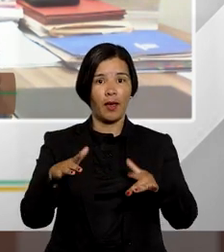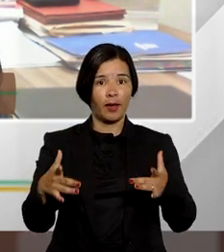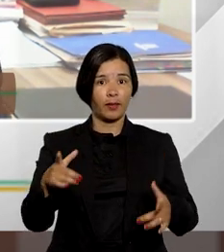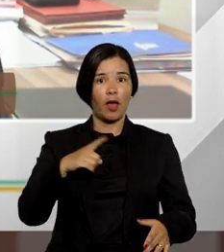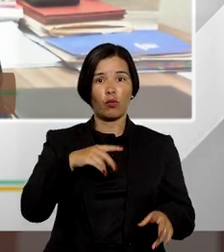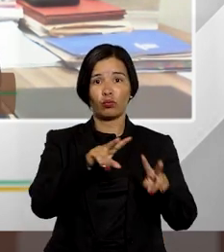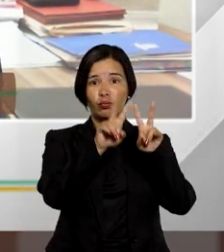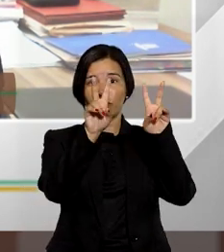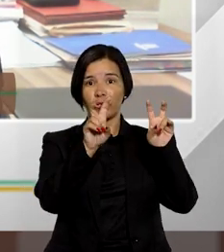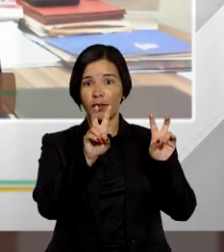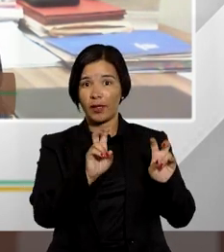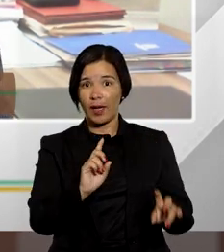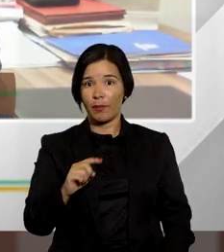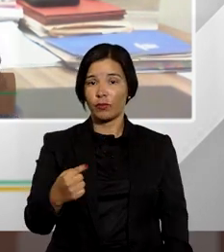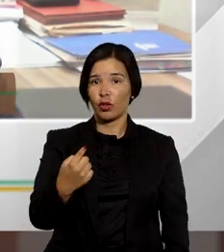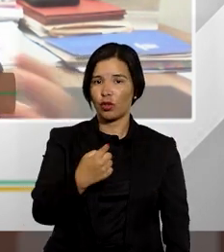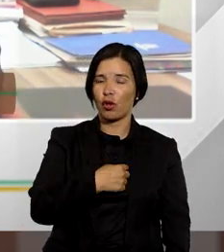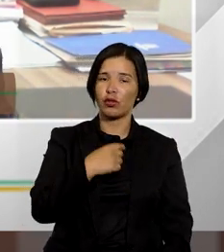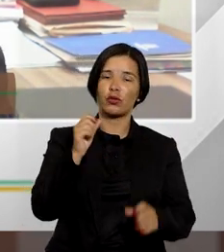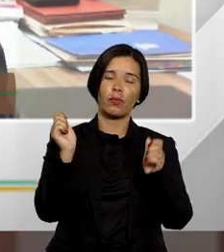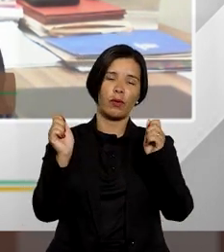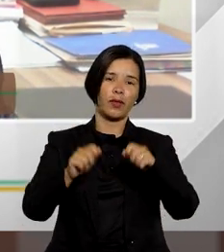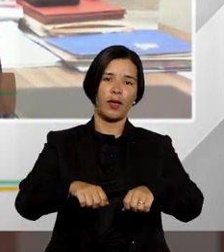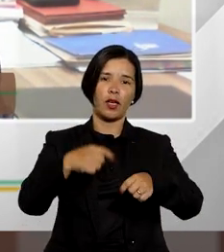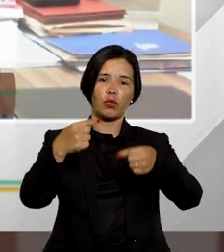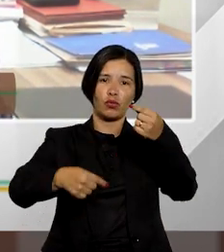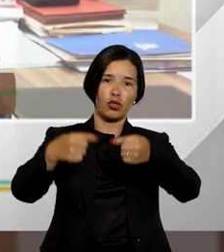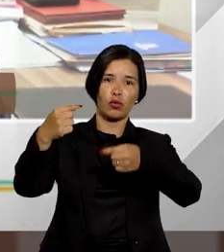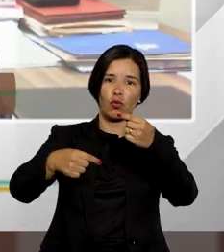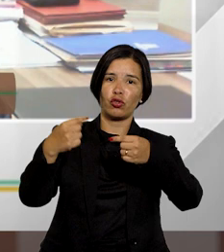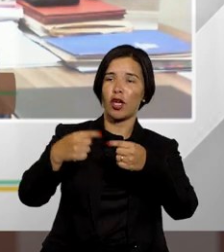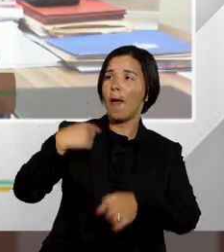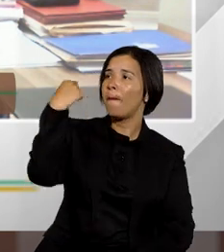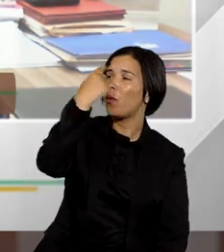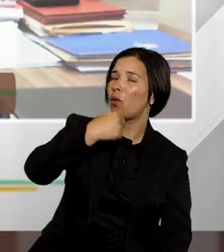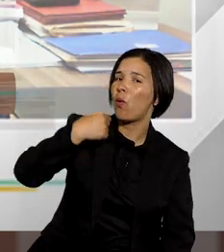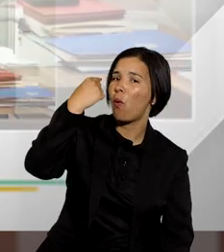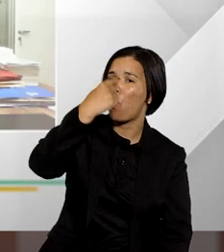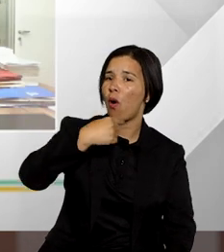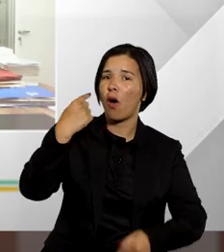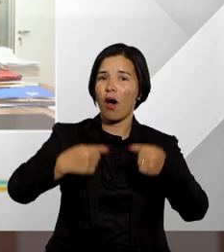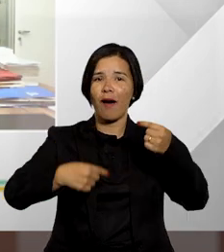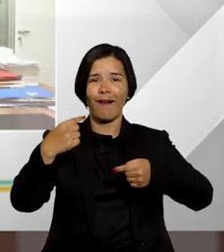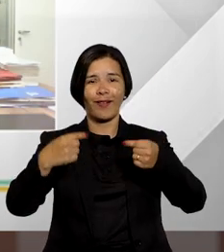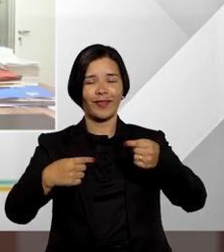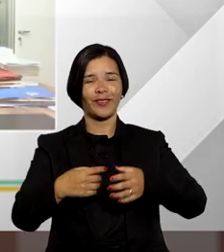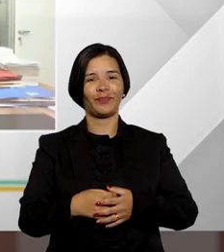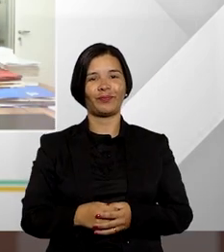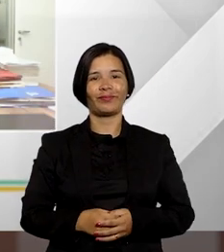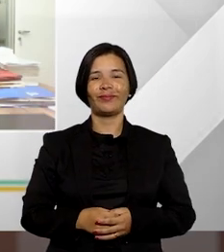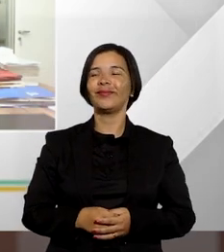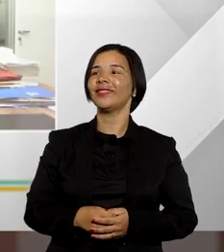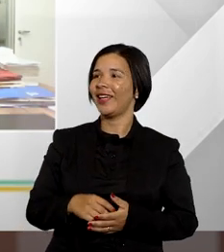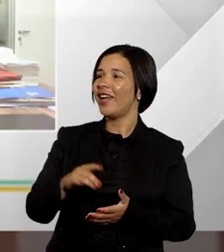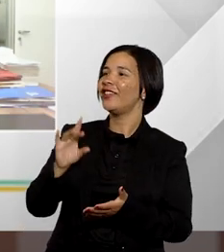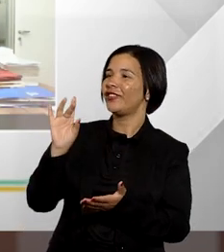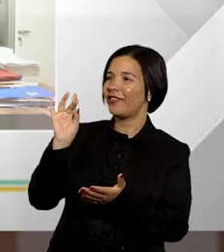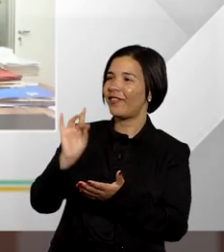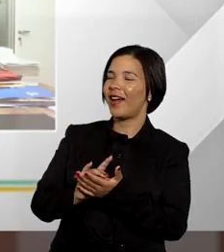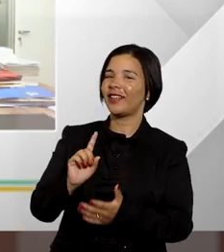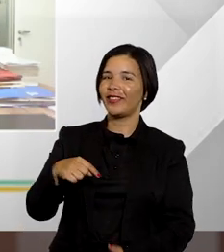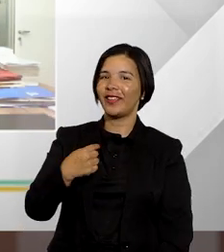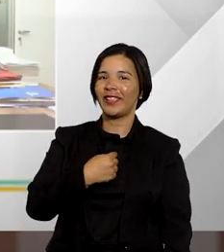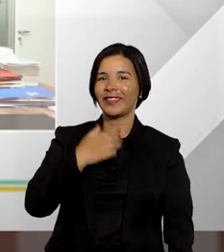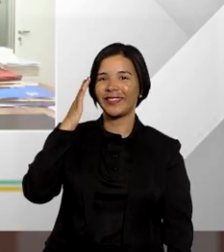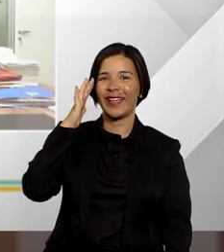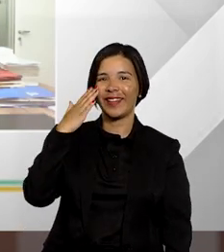são muitos temas ainda que a gente poderia aqui debater por horas e horas e com certeza assim esperamos que